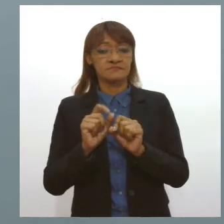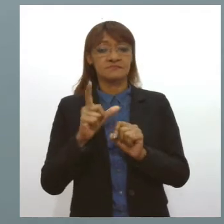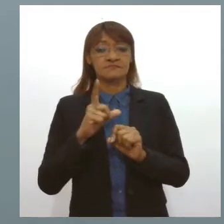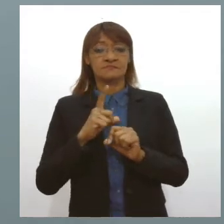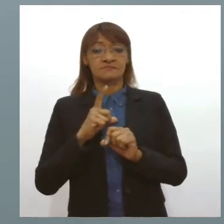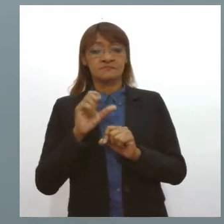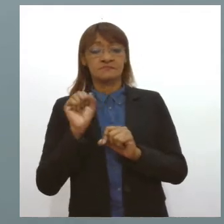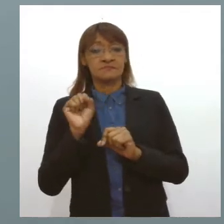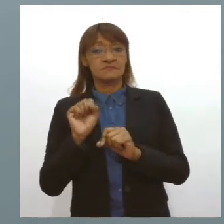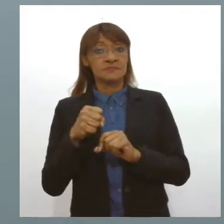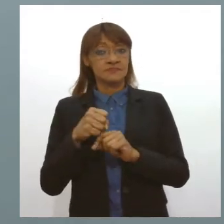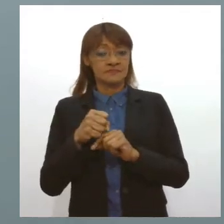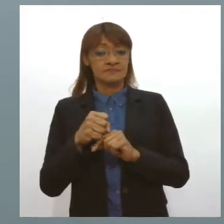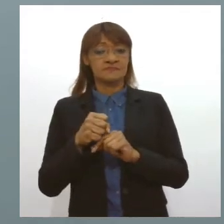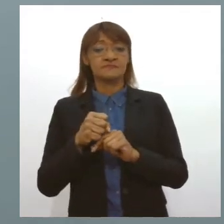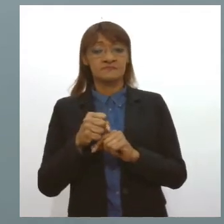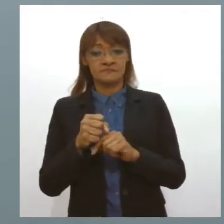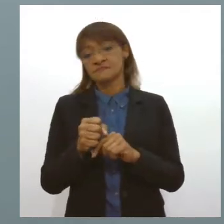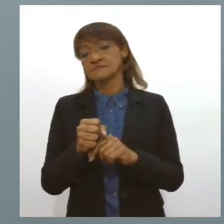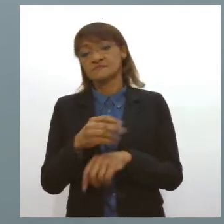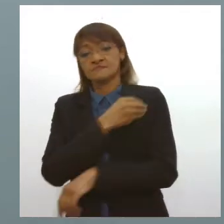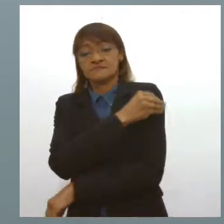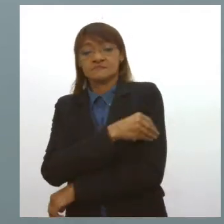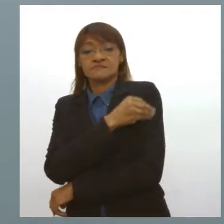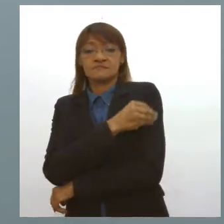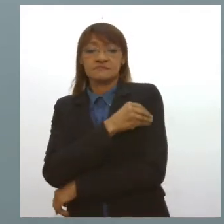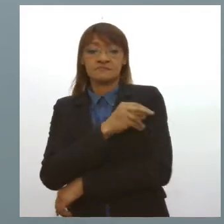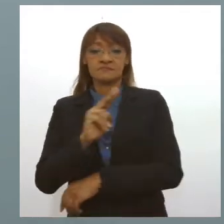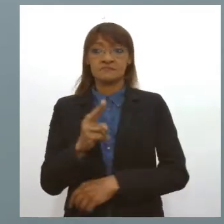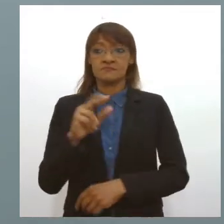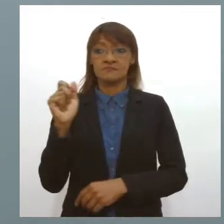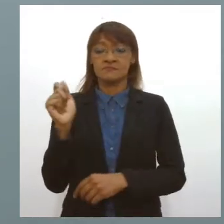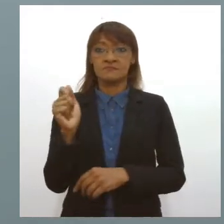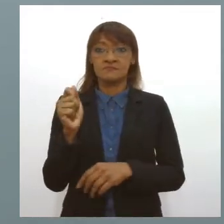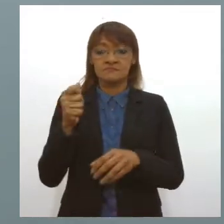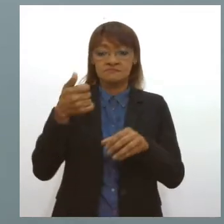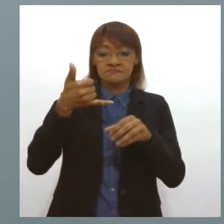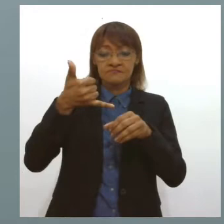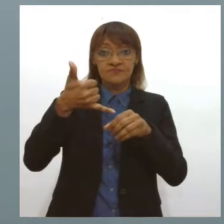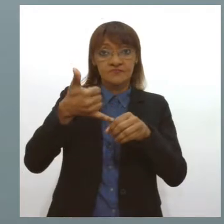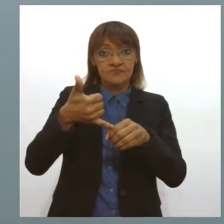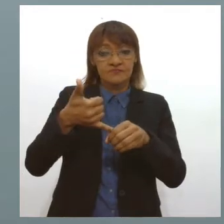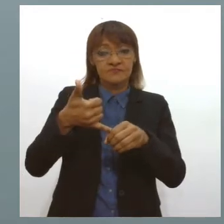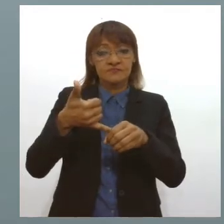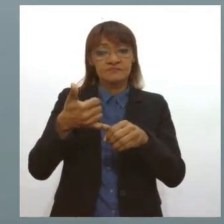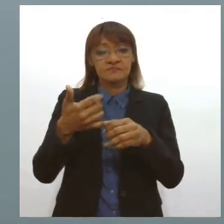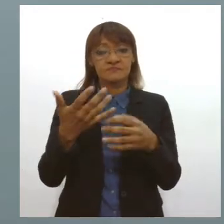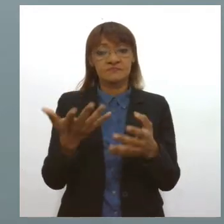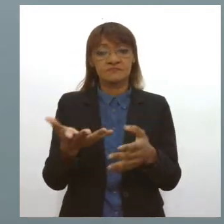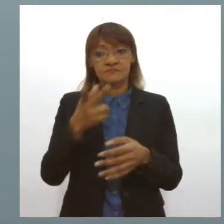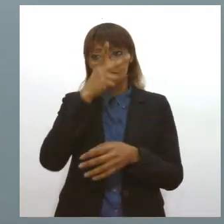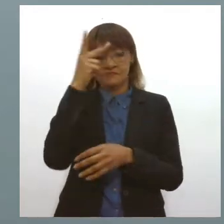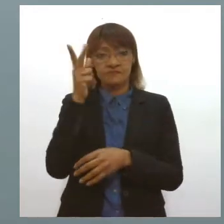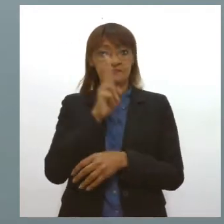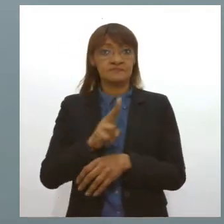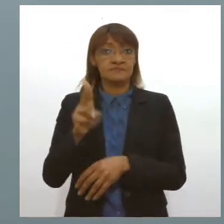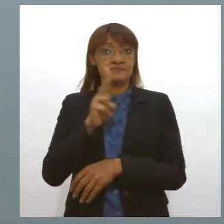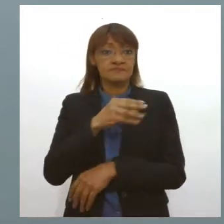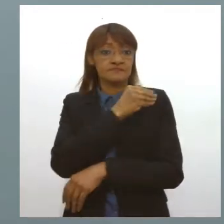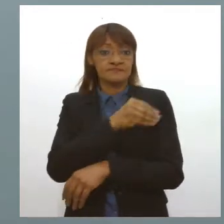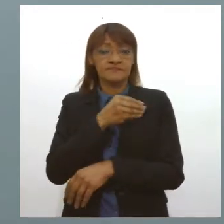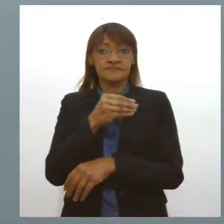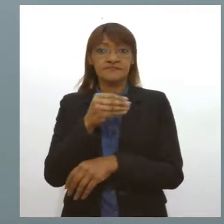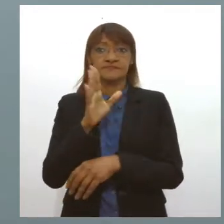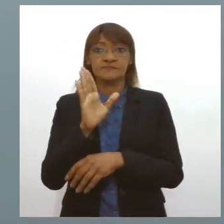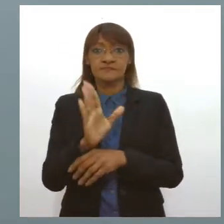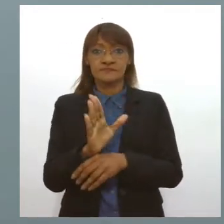aumento de queimaduras por álcool ou até a gasolina. Então, as pessoas usando muito álcool em casa, né, para